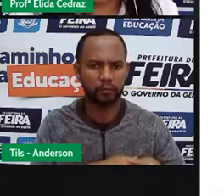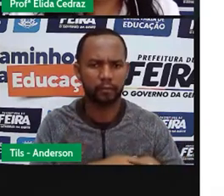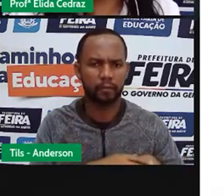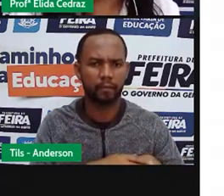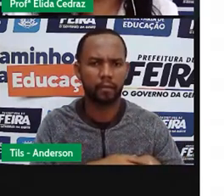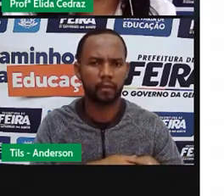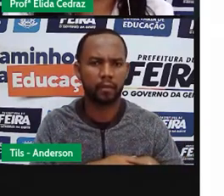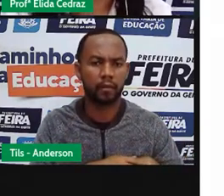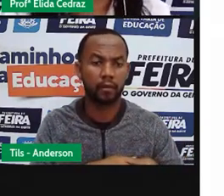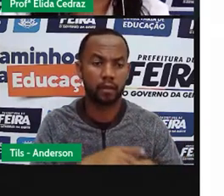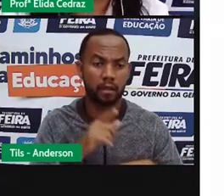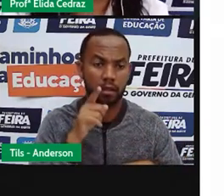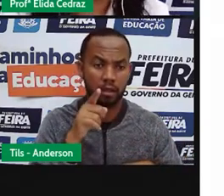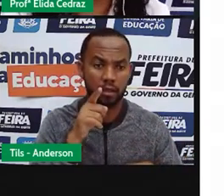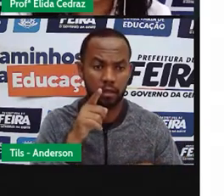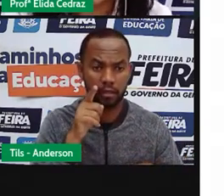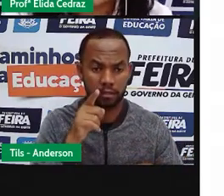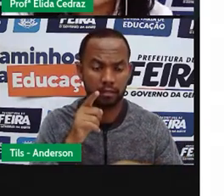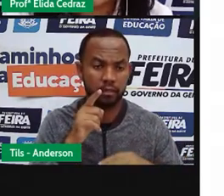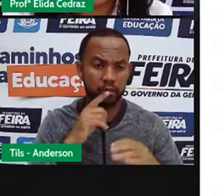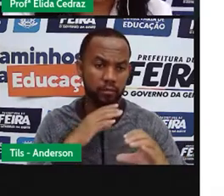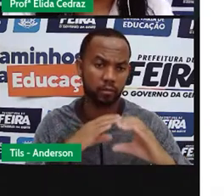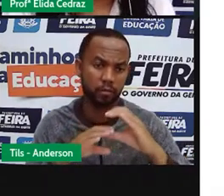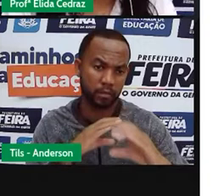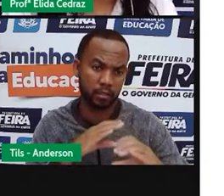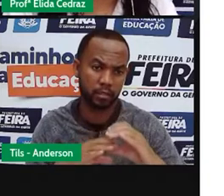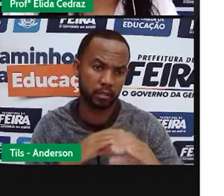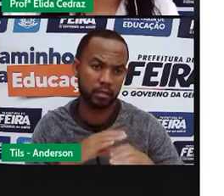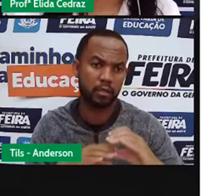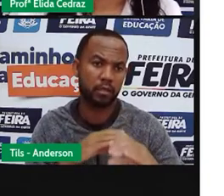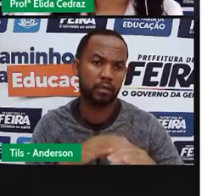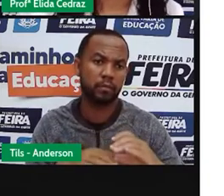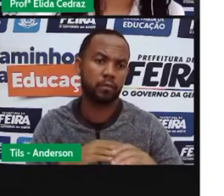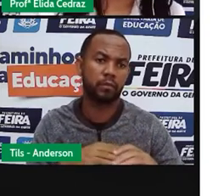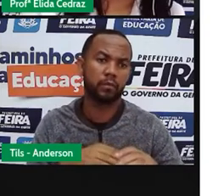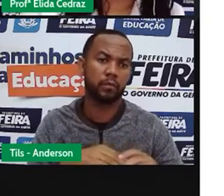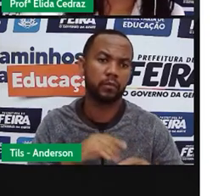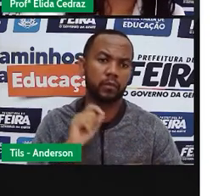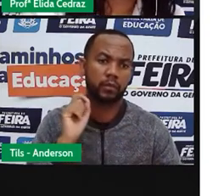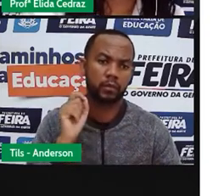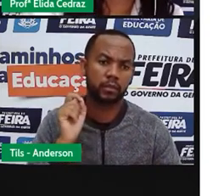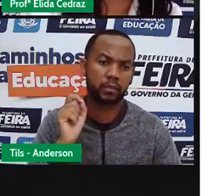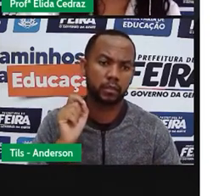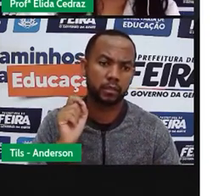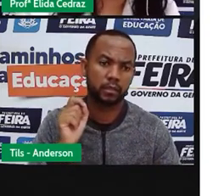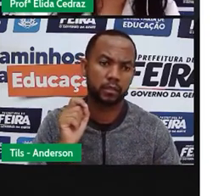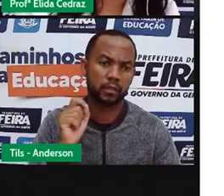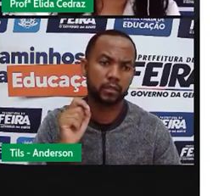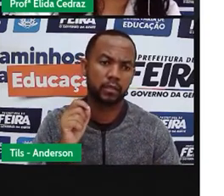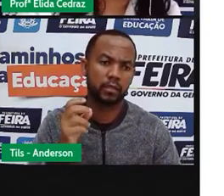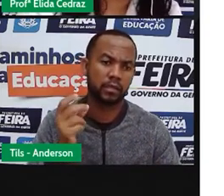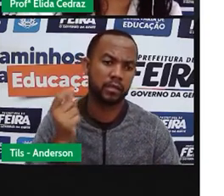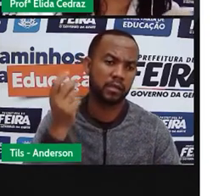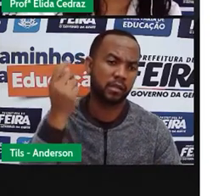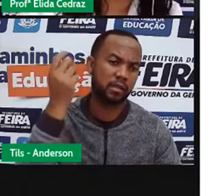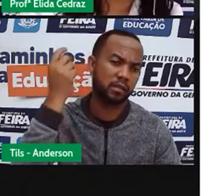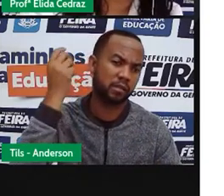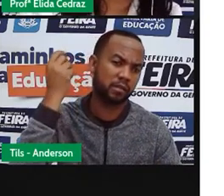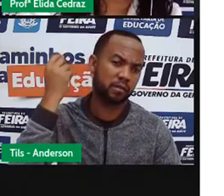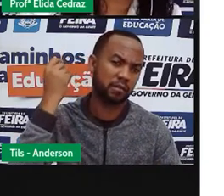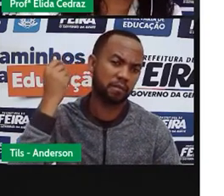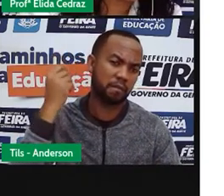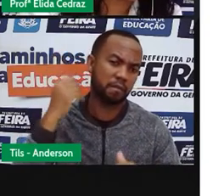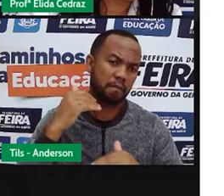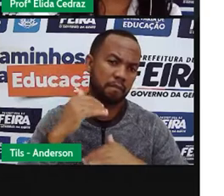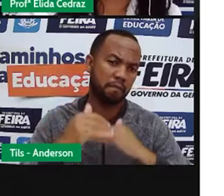Esses instrumentos de comunicação, eles vieram evoluindo desde a